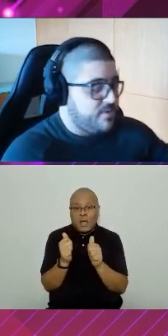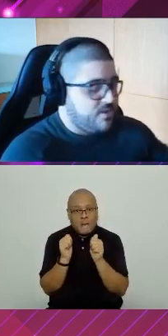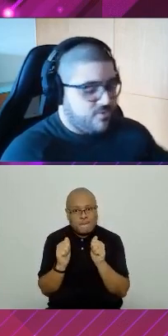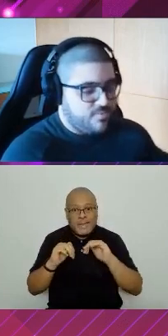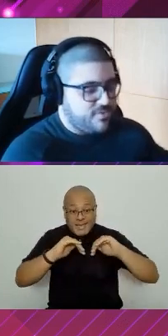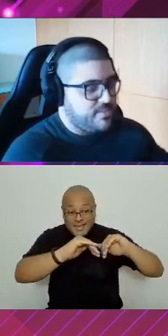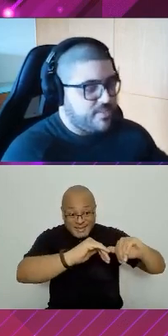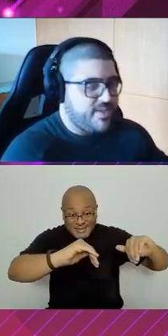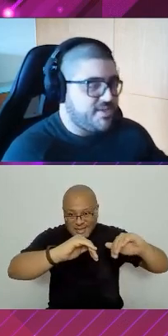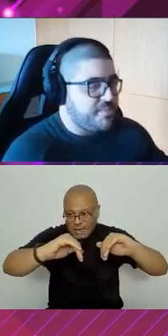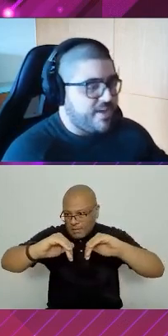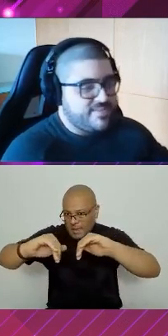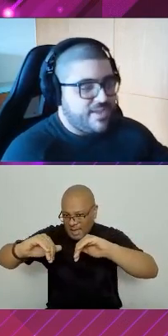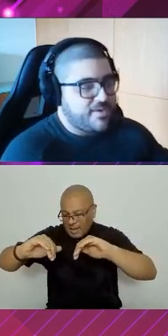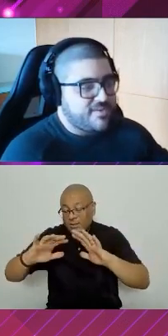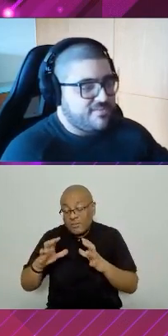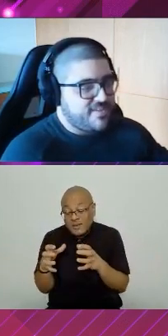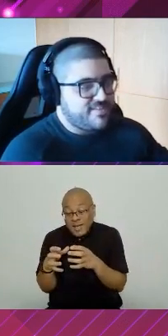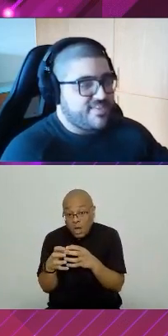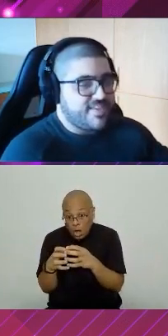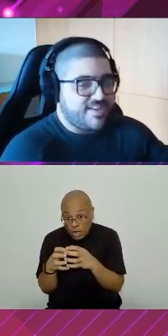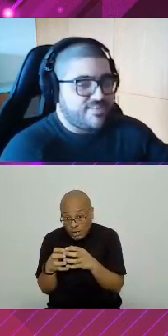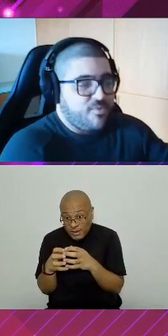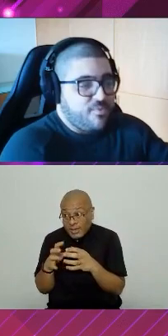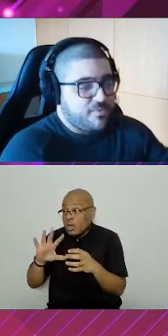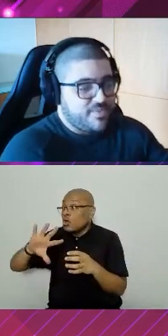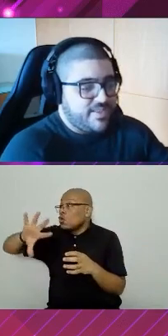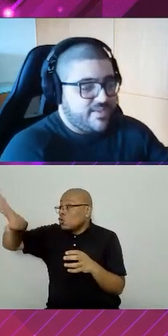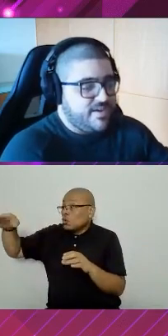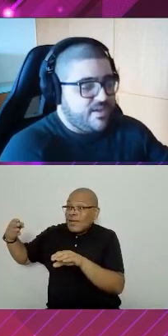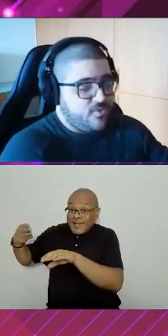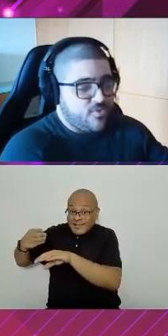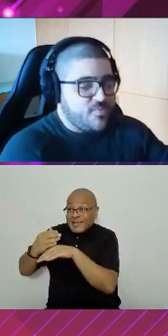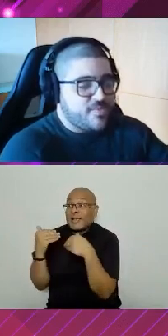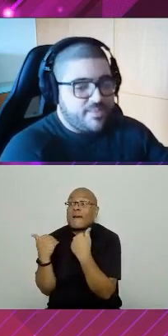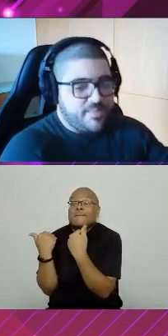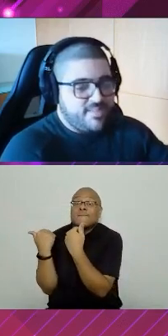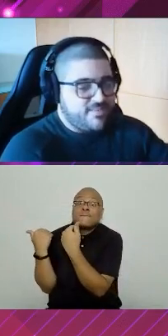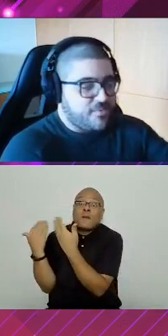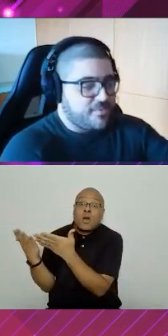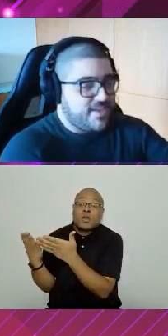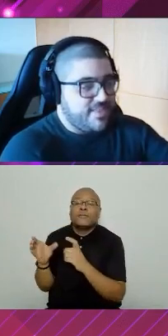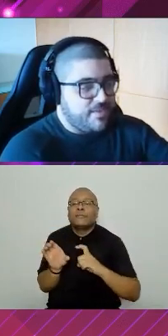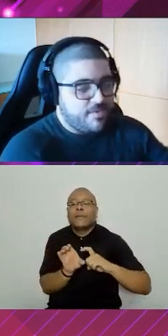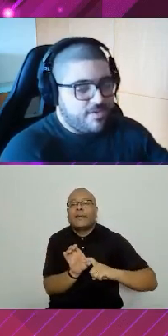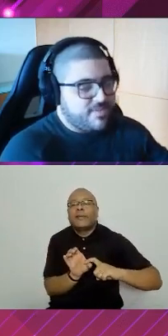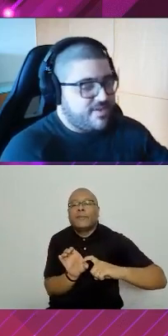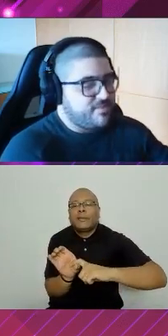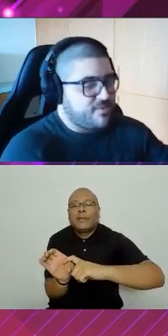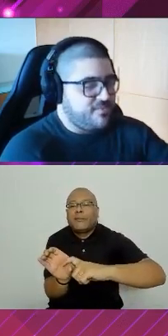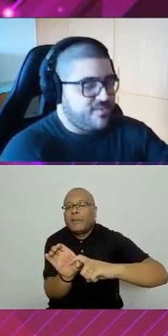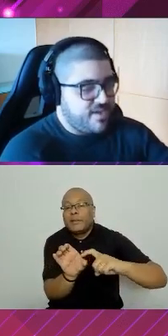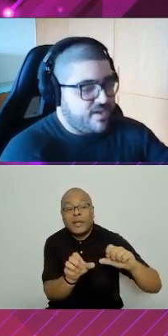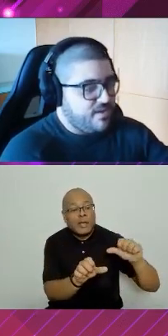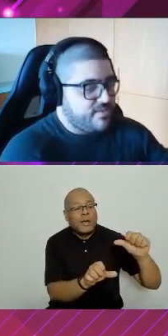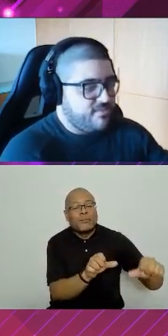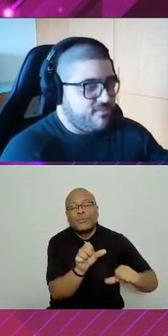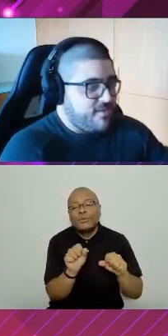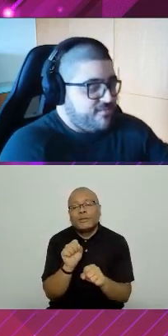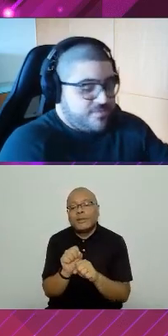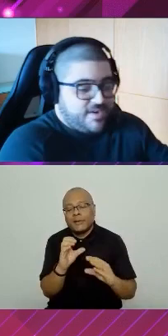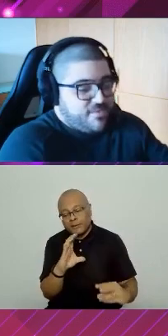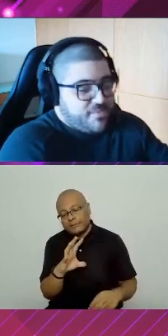separado, todo mundo independente, mas na hora de fazer a integração com o meu container, todo mundo é dependente do container, qualquer alteração que eu fizer,